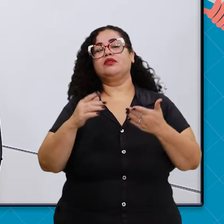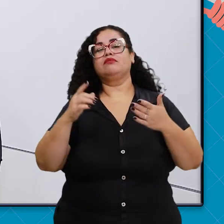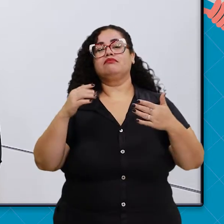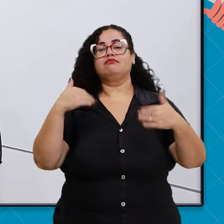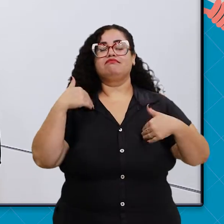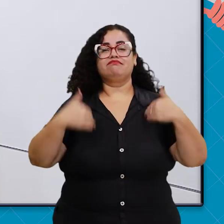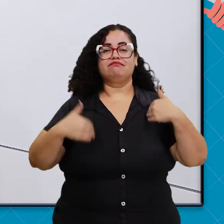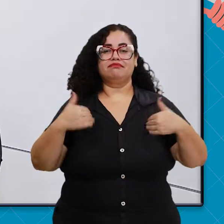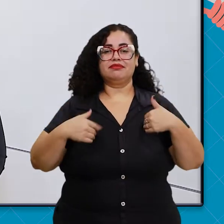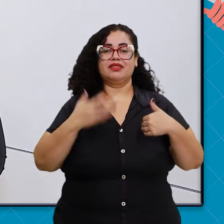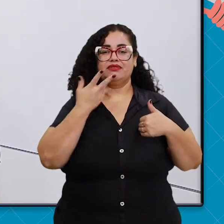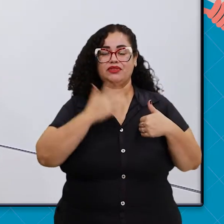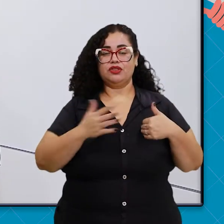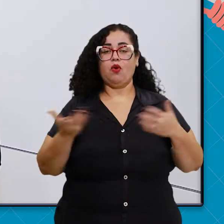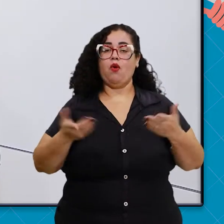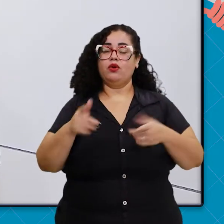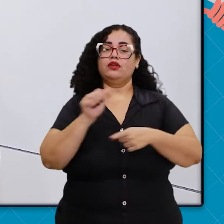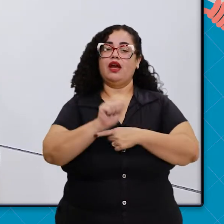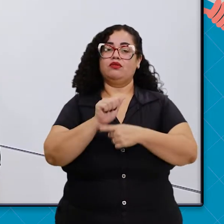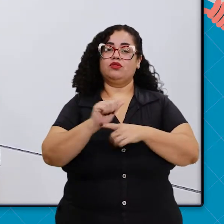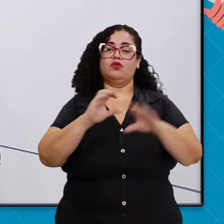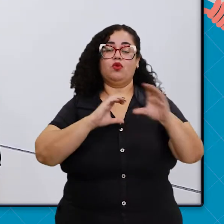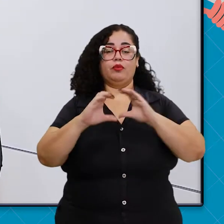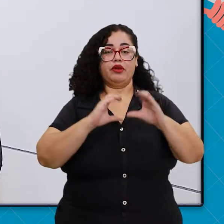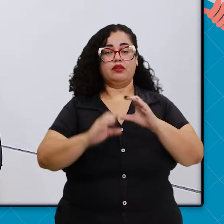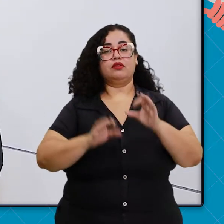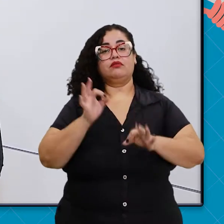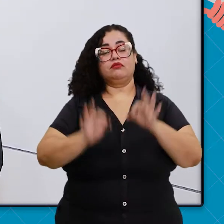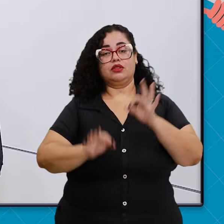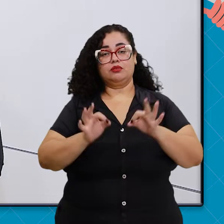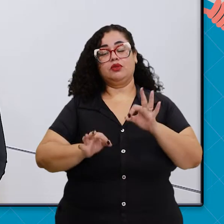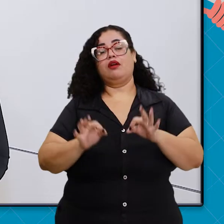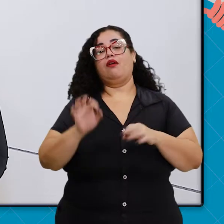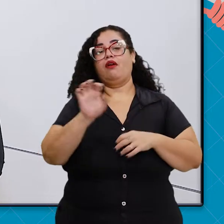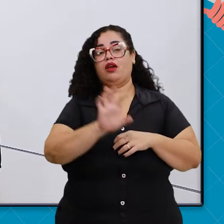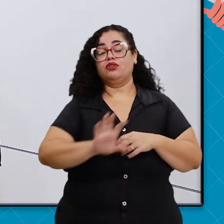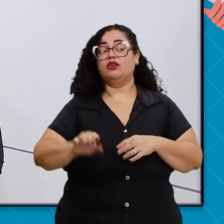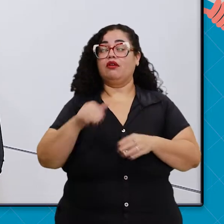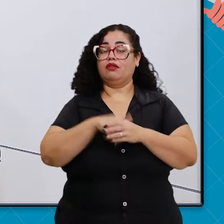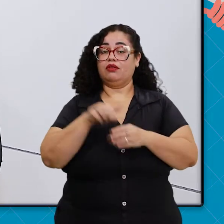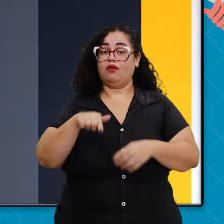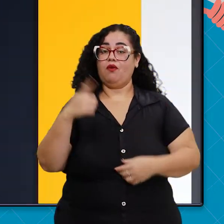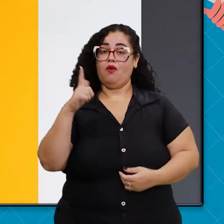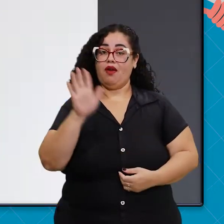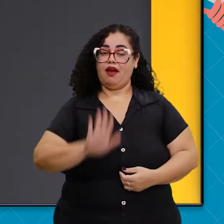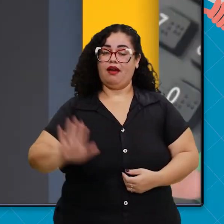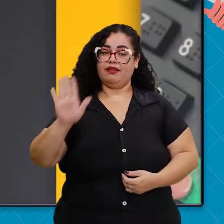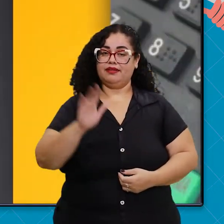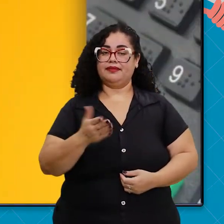e hoje é assessor de comunicação do Tribunal Regional Eleitoral de Goiás.